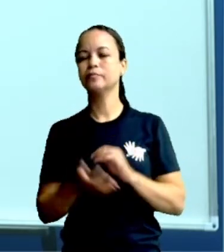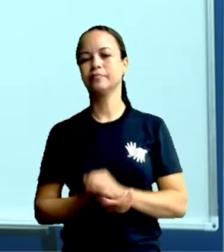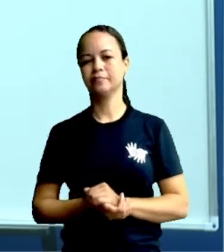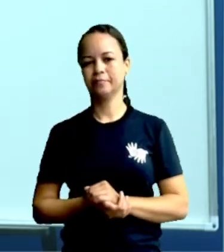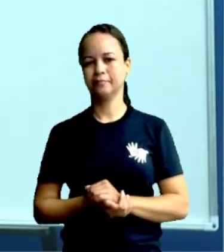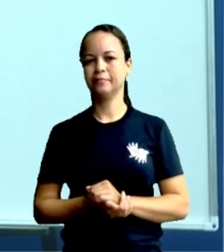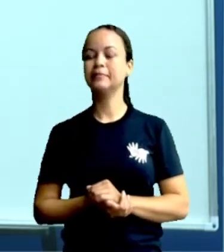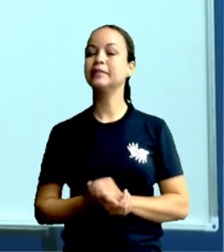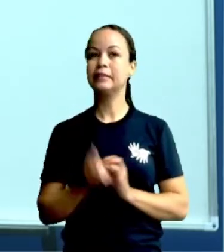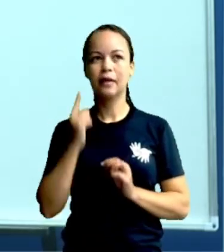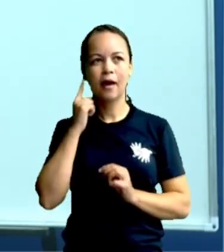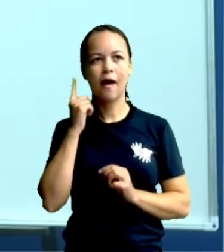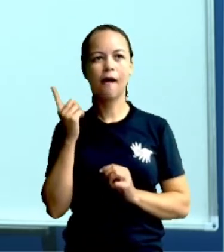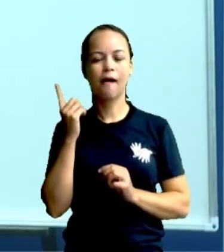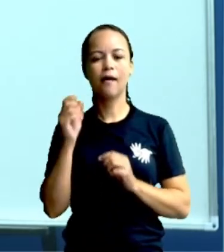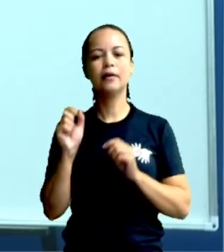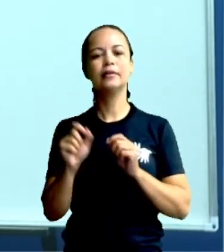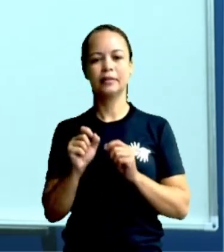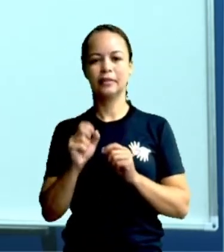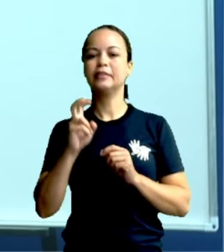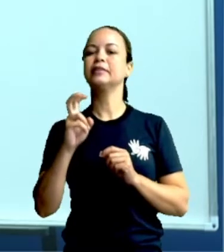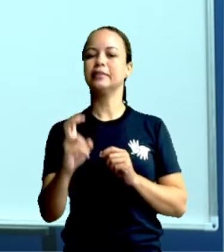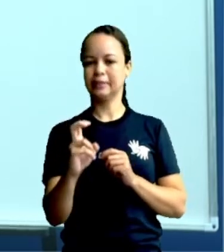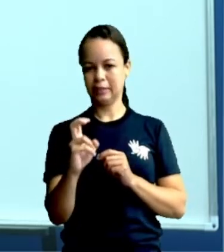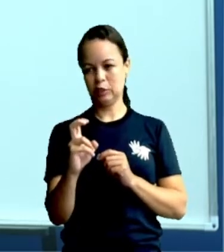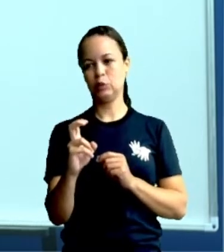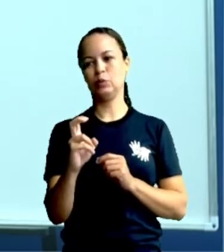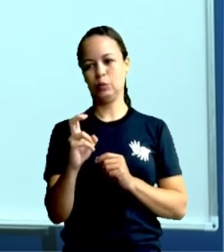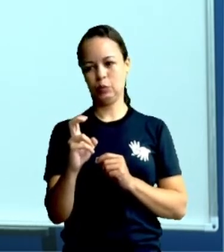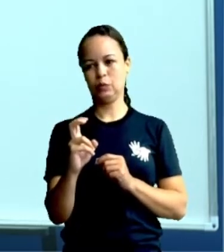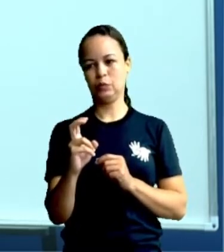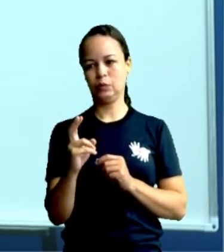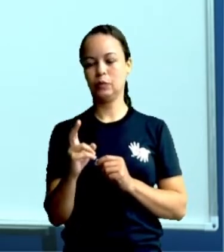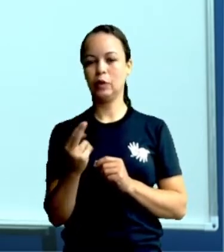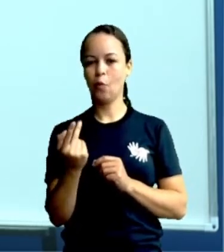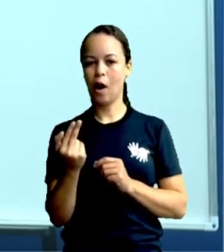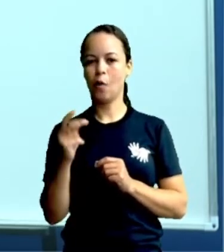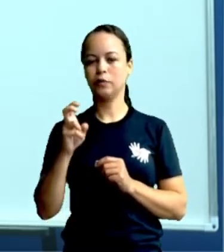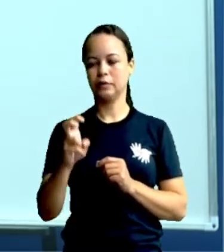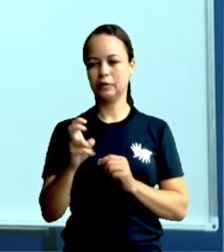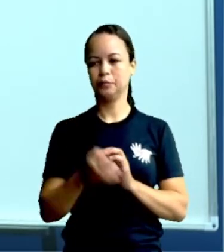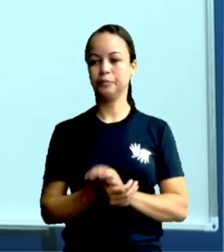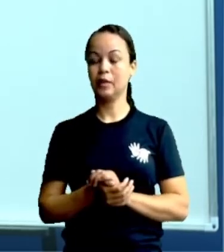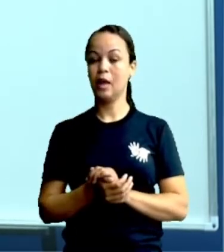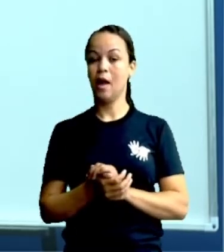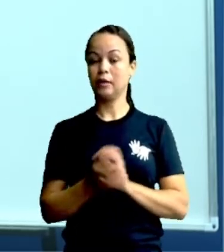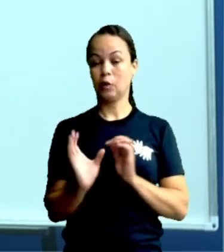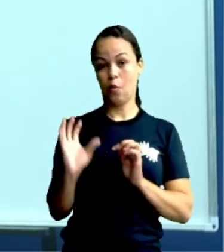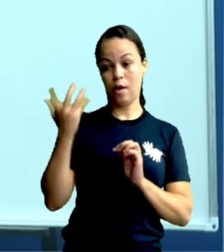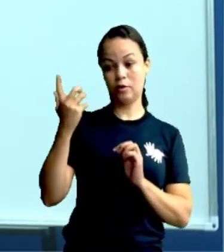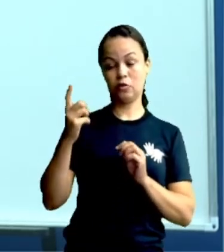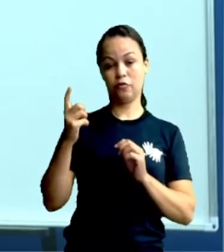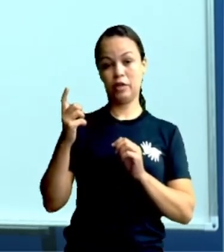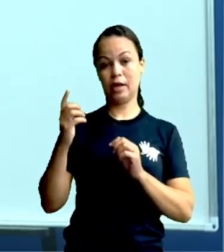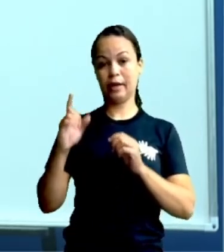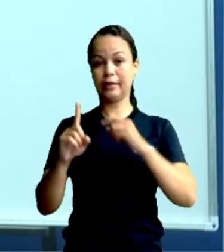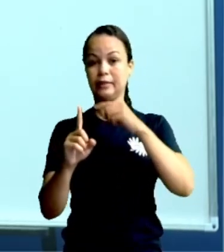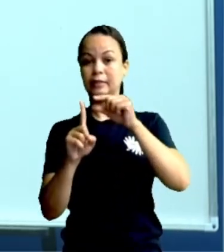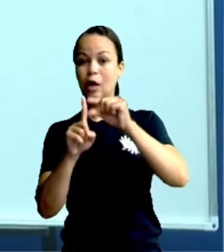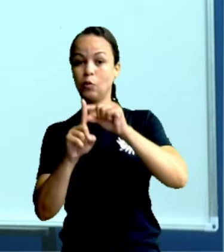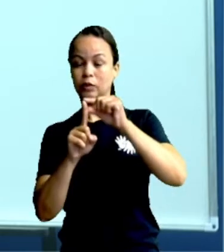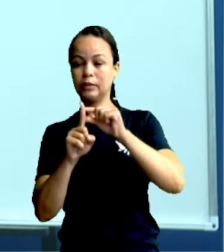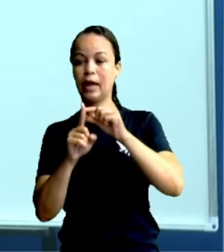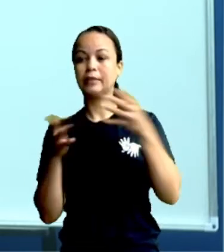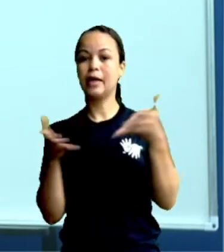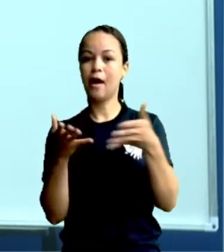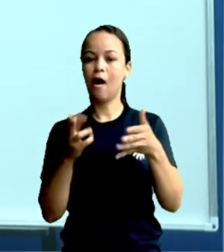Isso mesmo. 5. E aí, resolvi a casa da unidade, venho aqui para a casa da